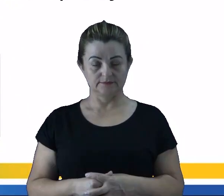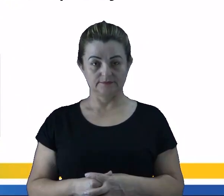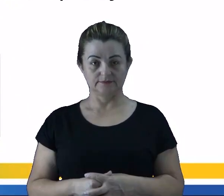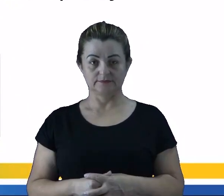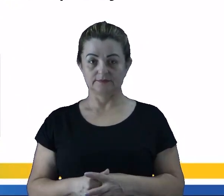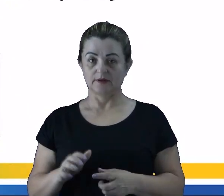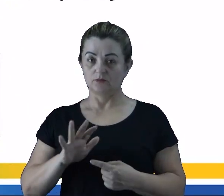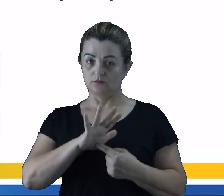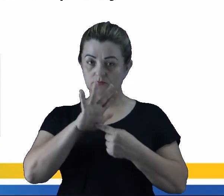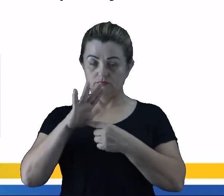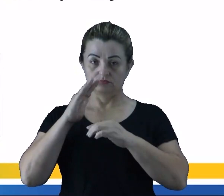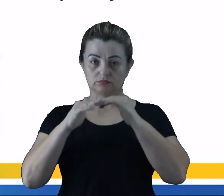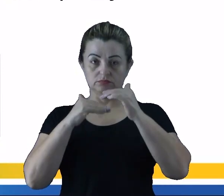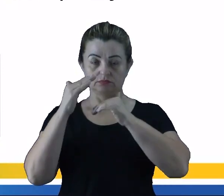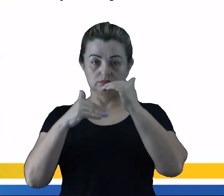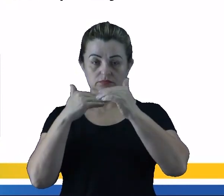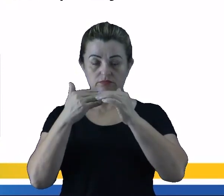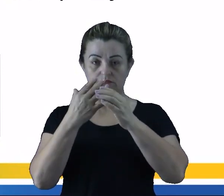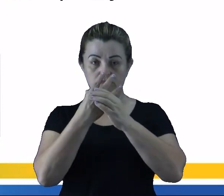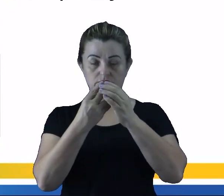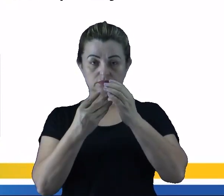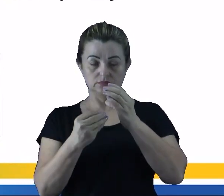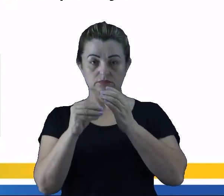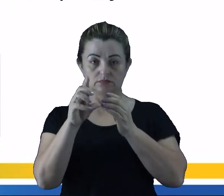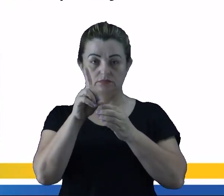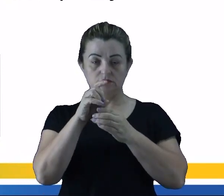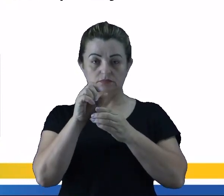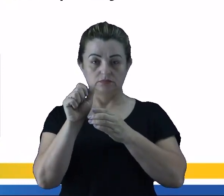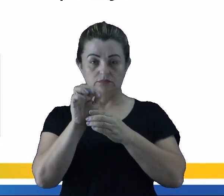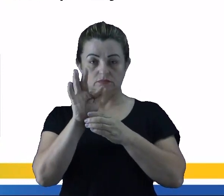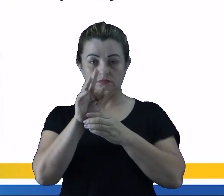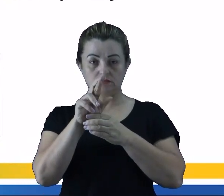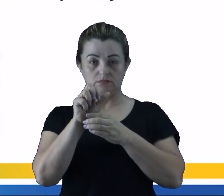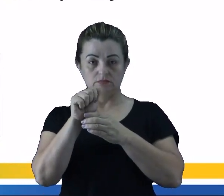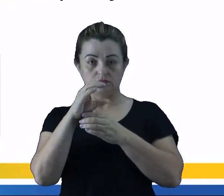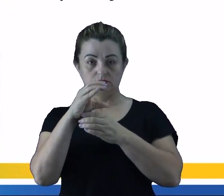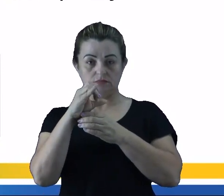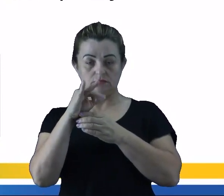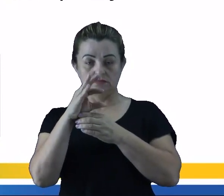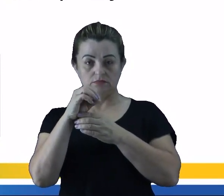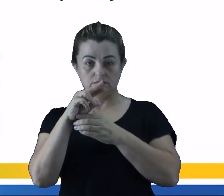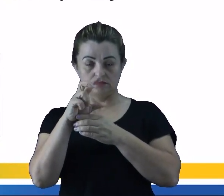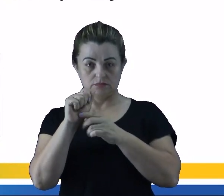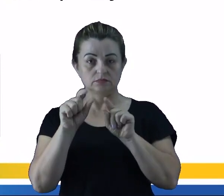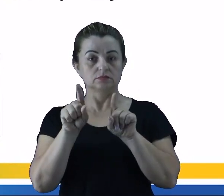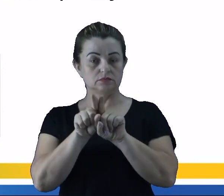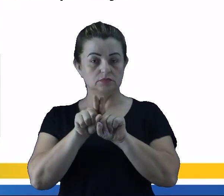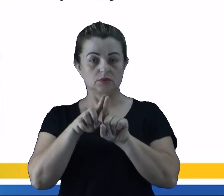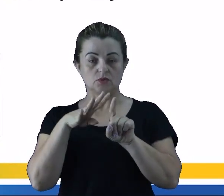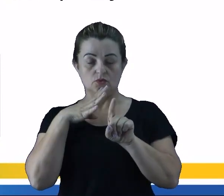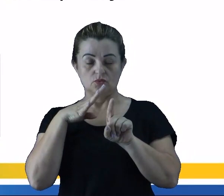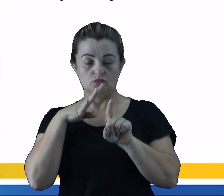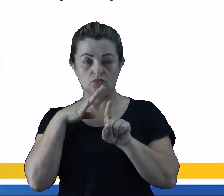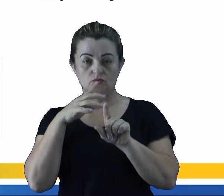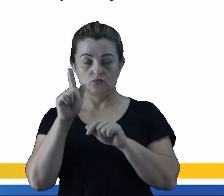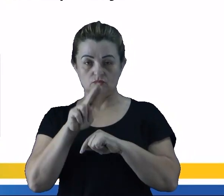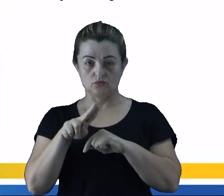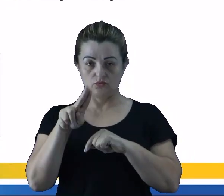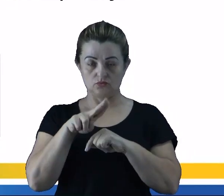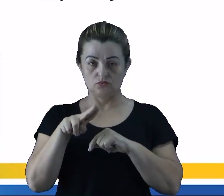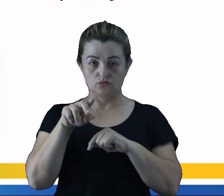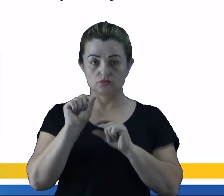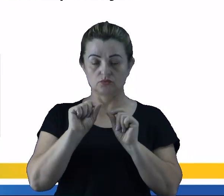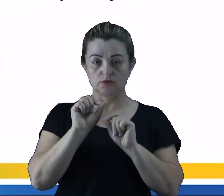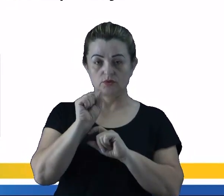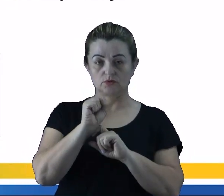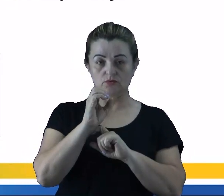O nosso próximo processo é a dissolução fracionada. Ela também é conhecida como extração por sorvente, né, ela é utilizada quando um dos